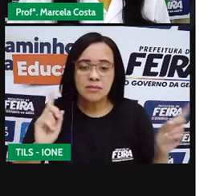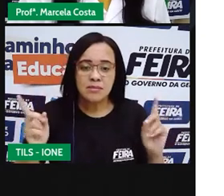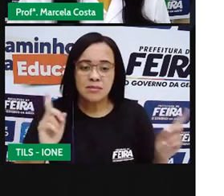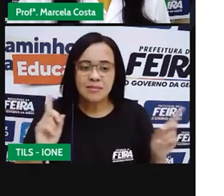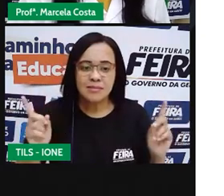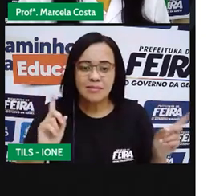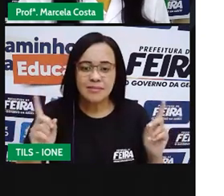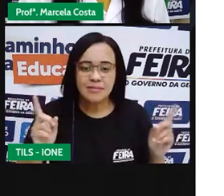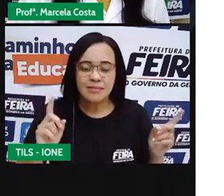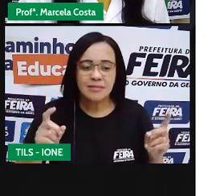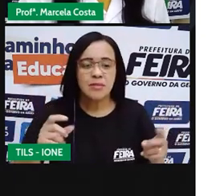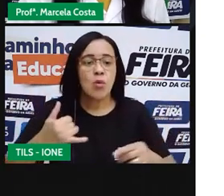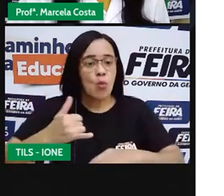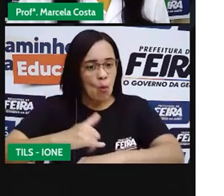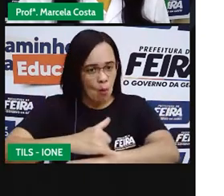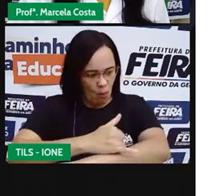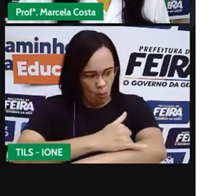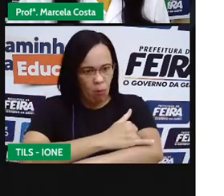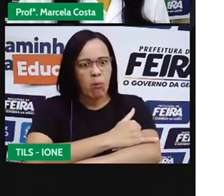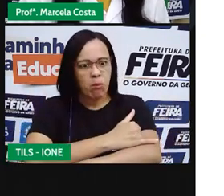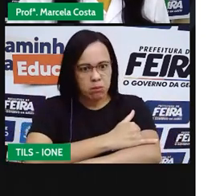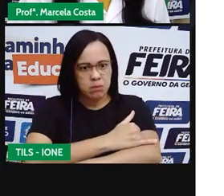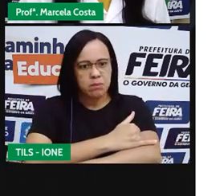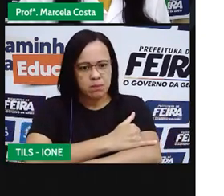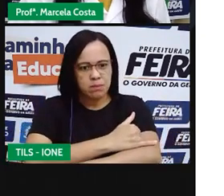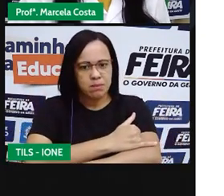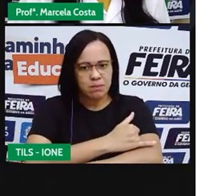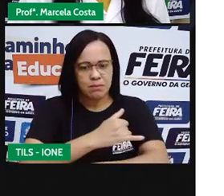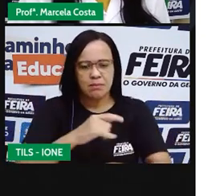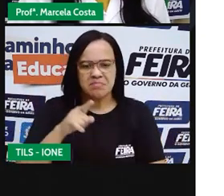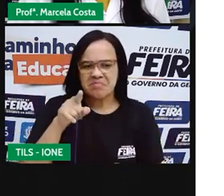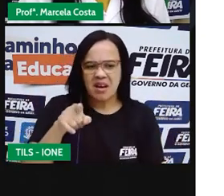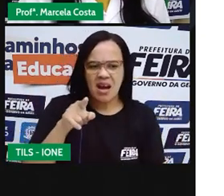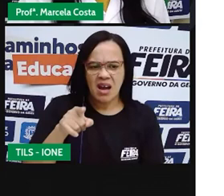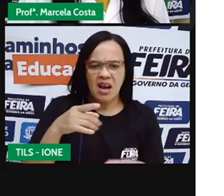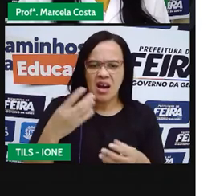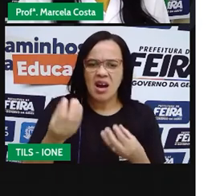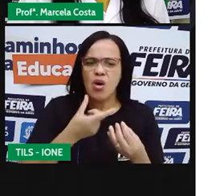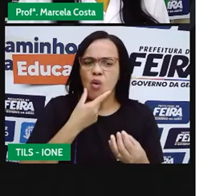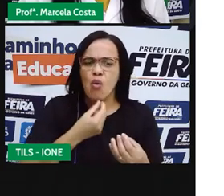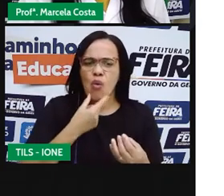É uma pessoa gorda? E essa outra?